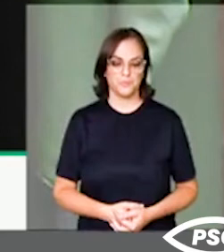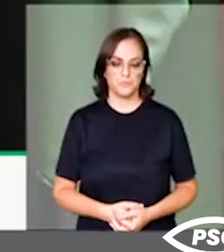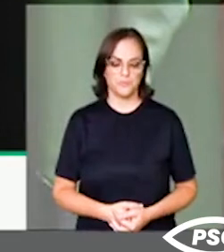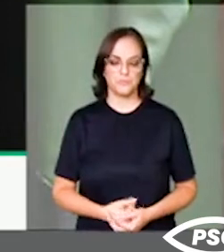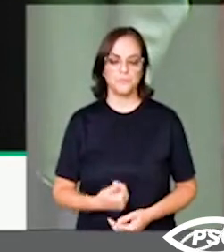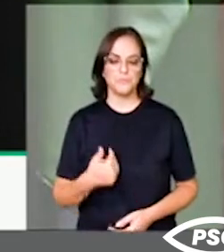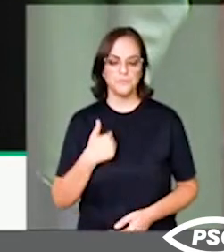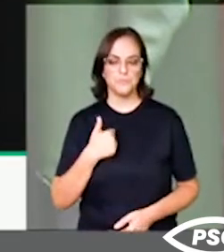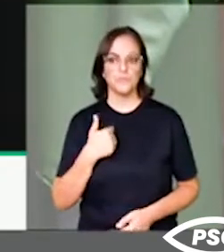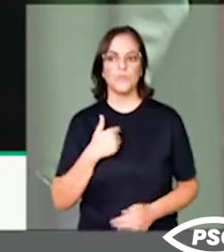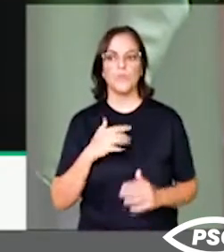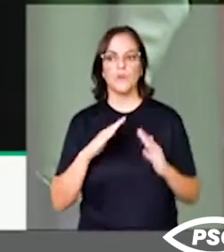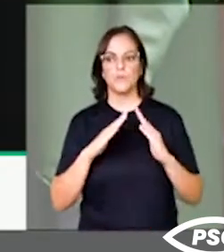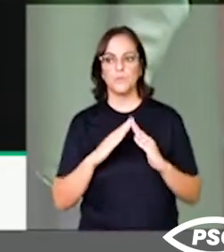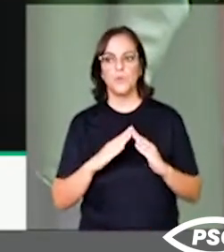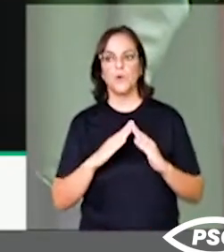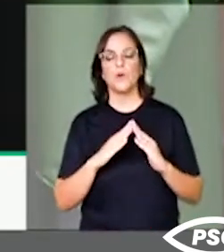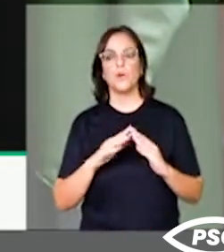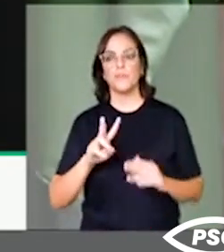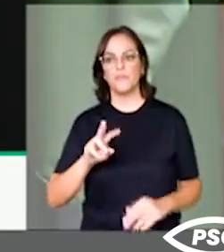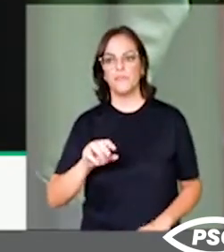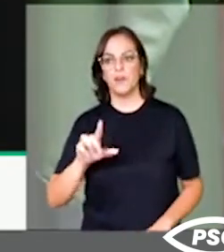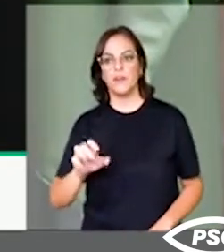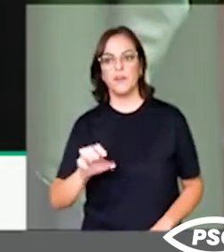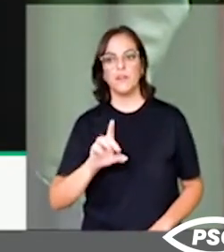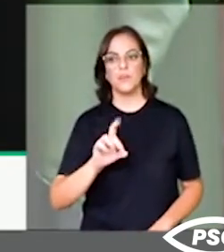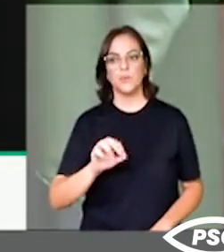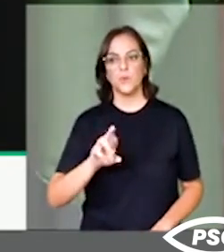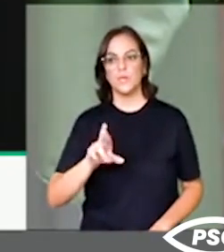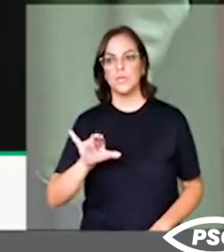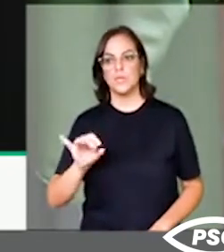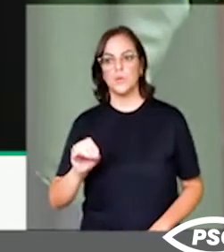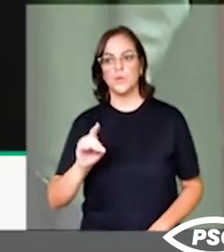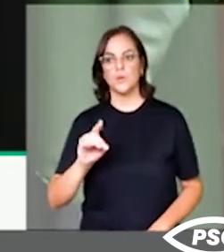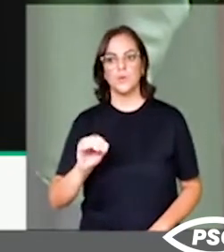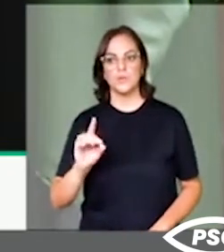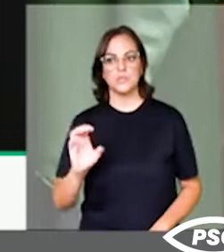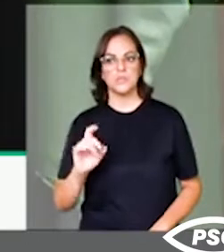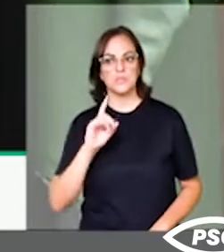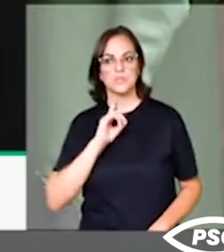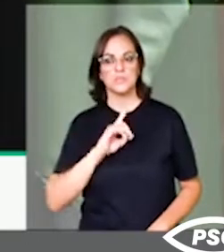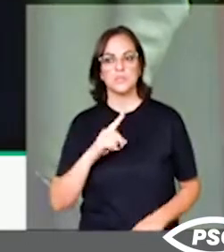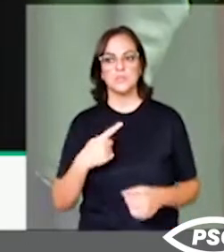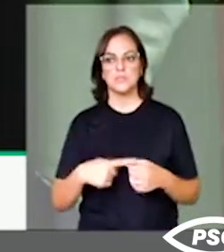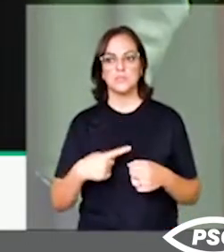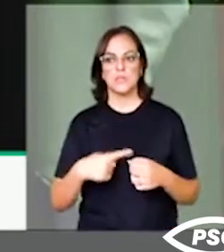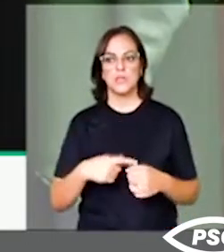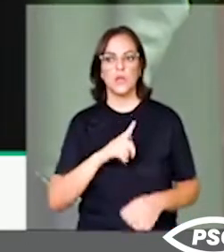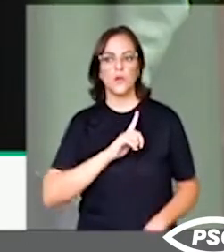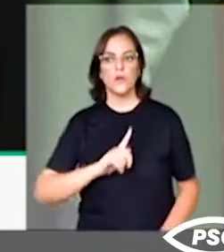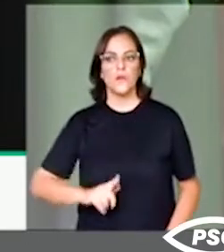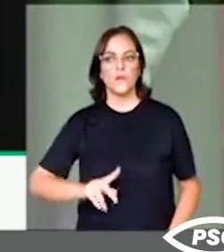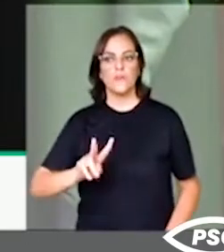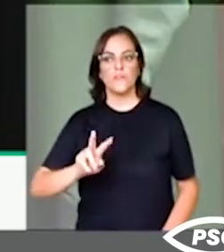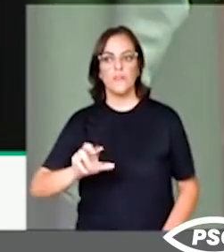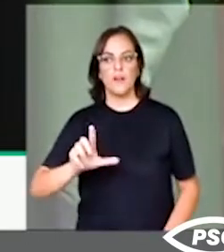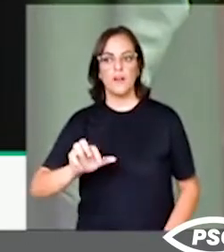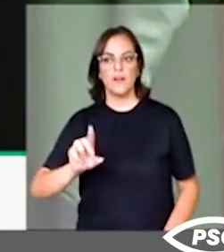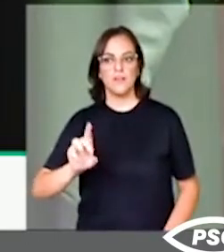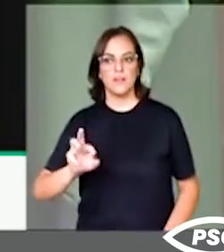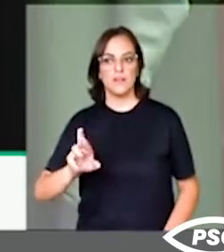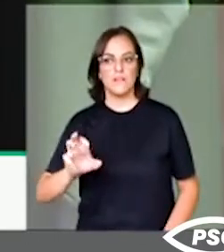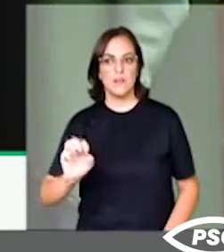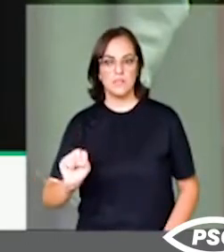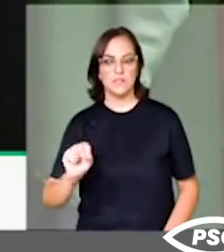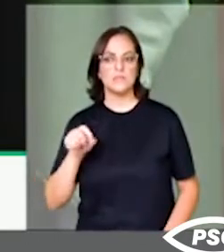Eu moro no Vale do Rio Doce, em Minas Gerais, especificamente na cidade de Governador Valadares. Cidade essa que foi